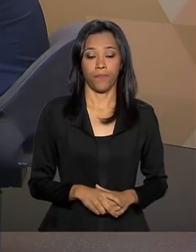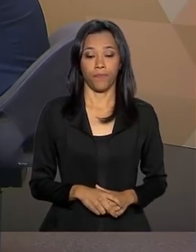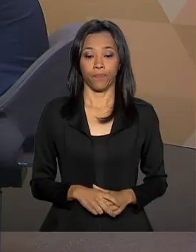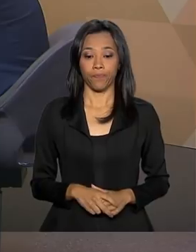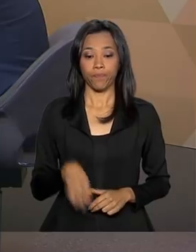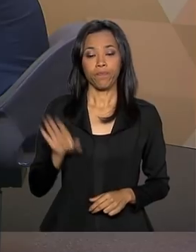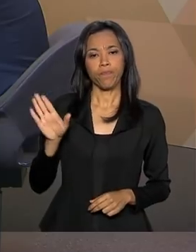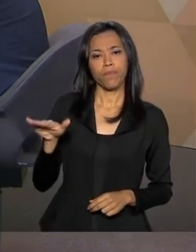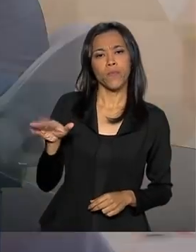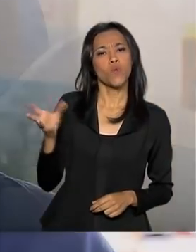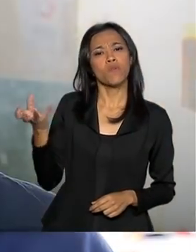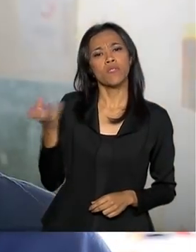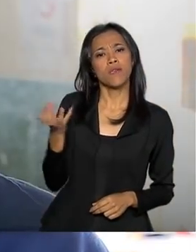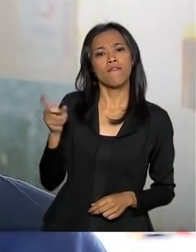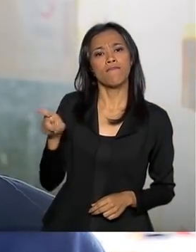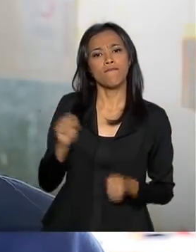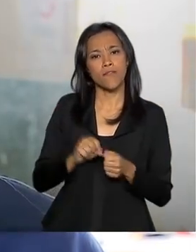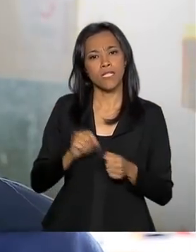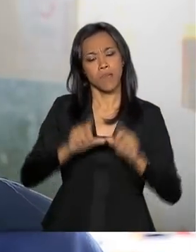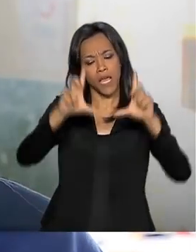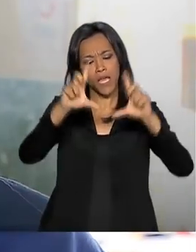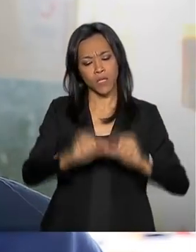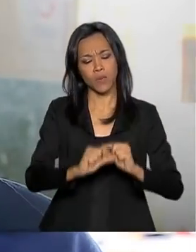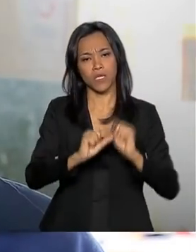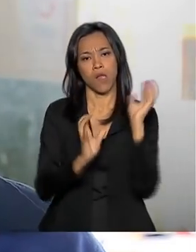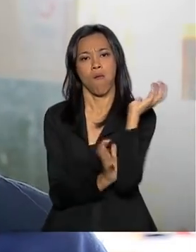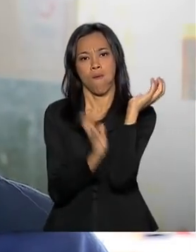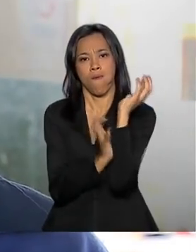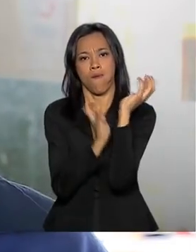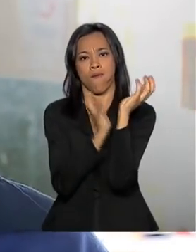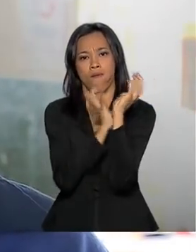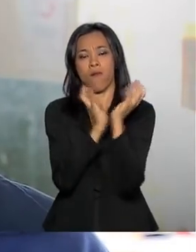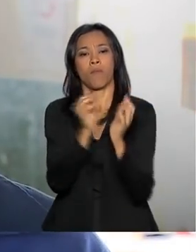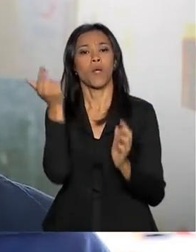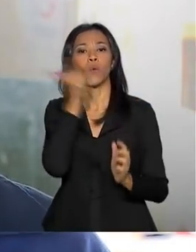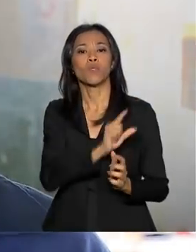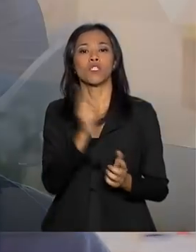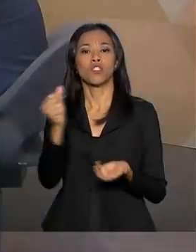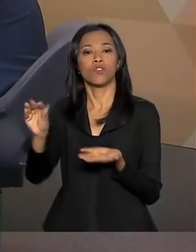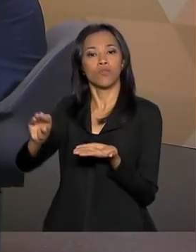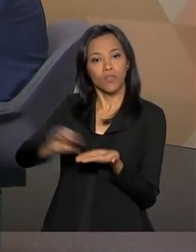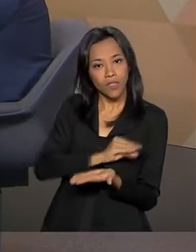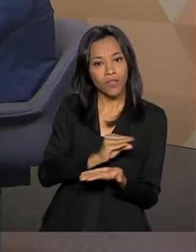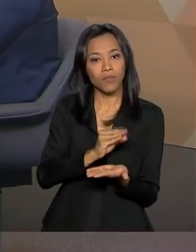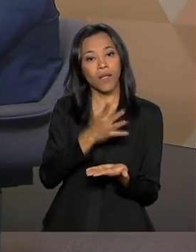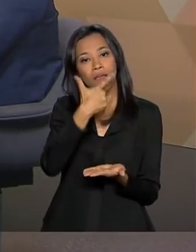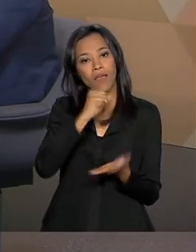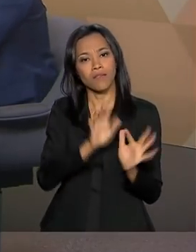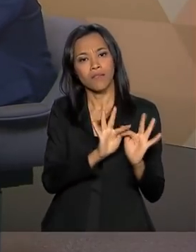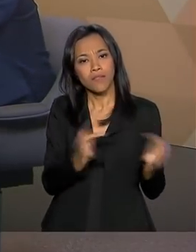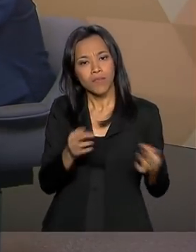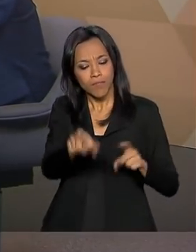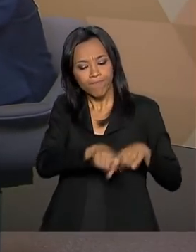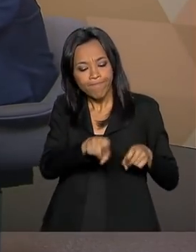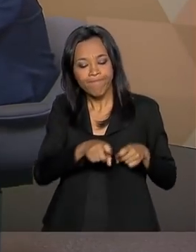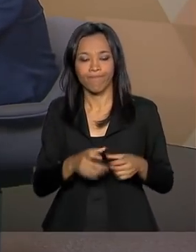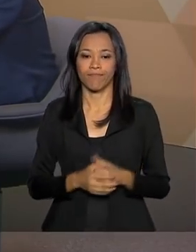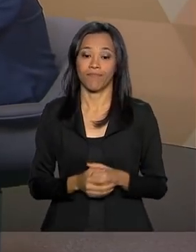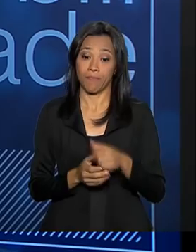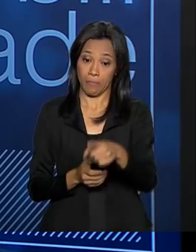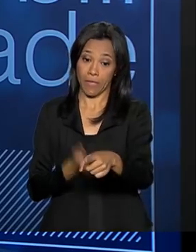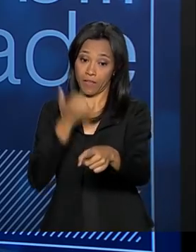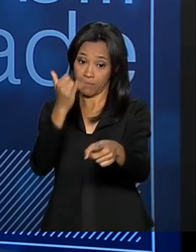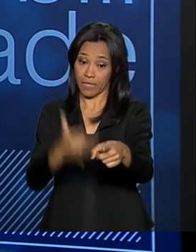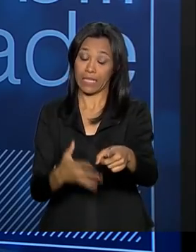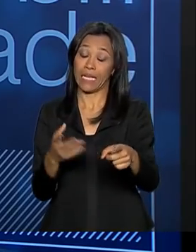O que você pretende fazer para diminuir a burocracia para o financiamento de pequeno produtor? Esse é o grande desafio, você